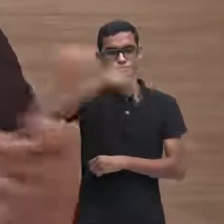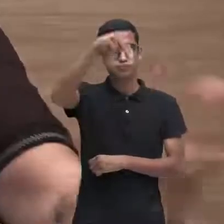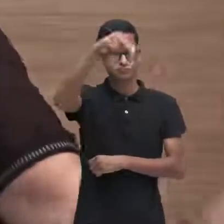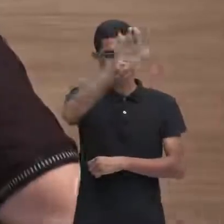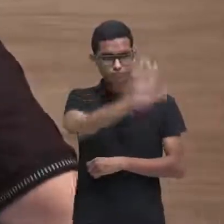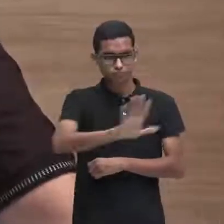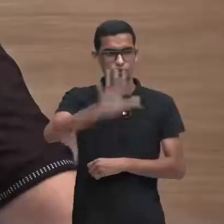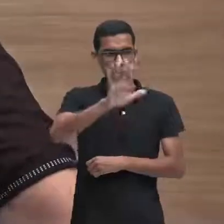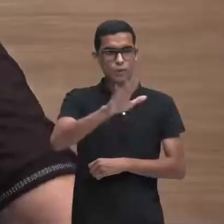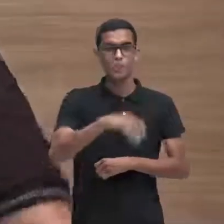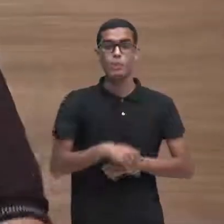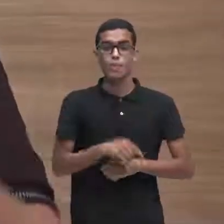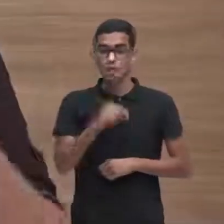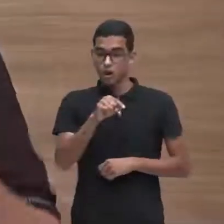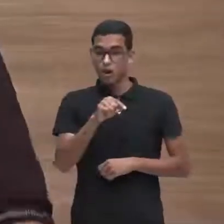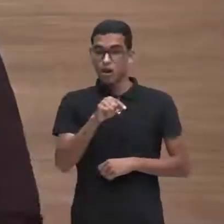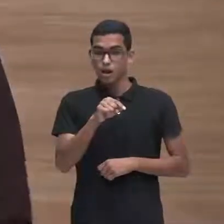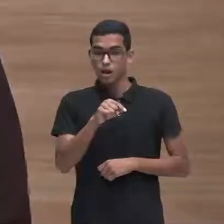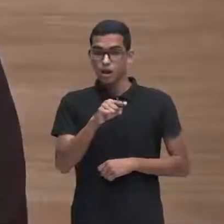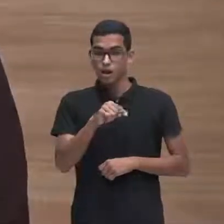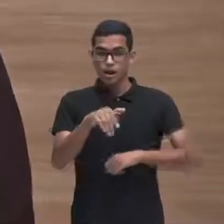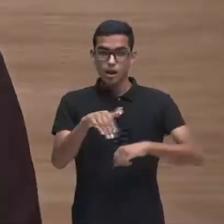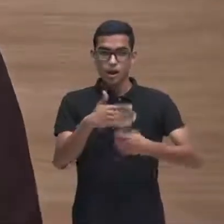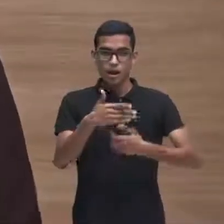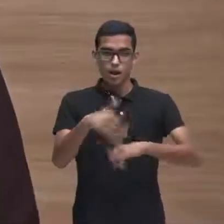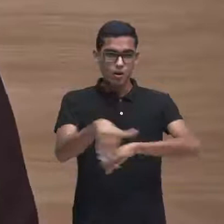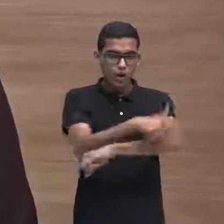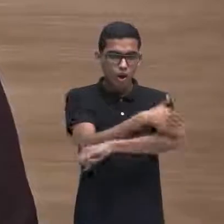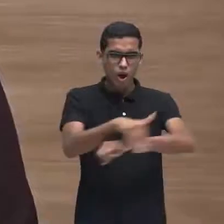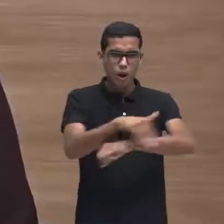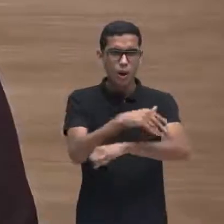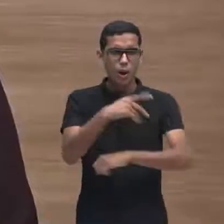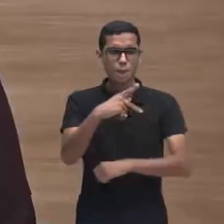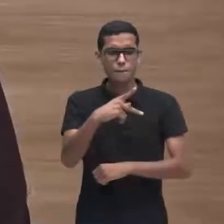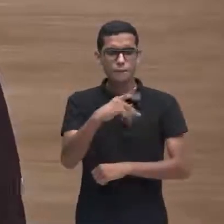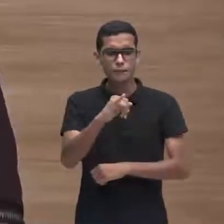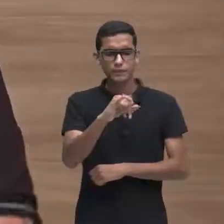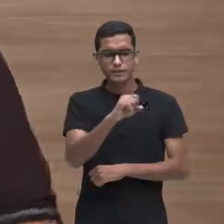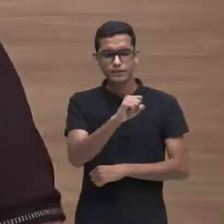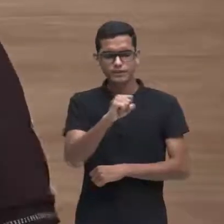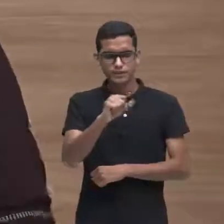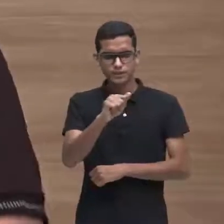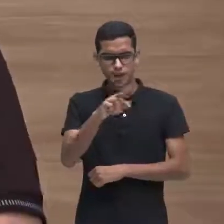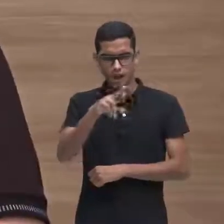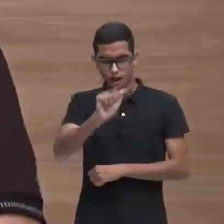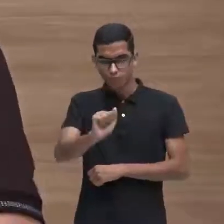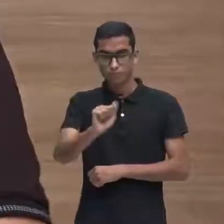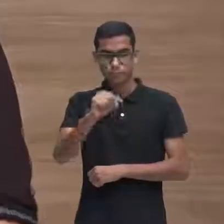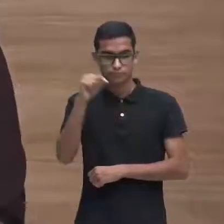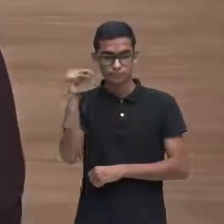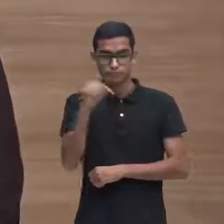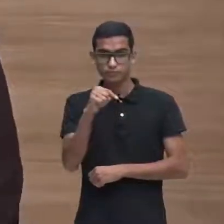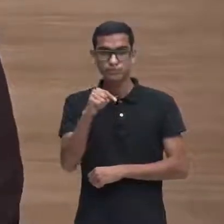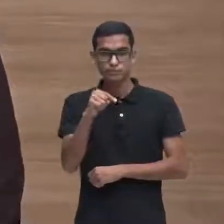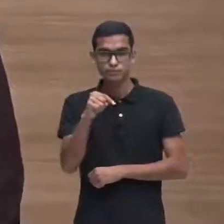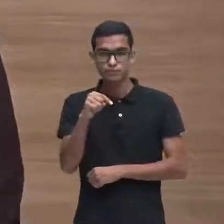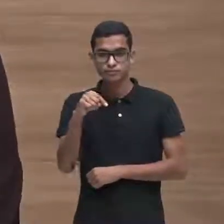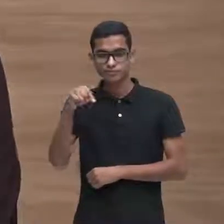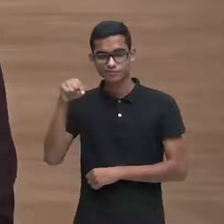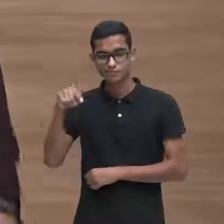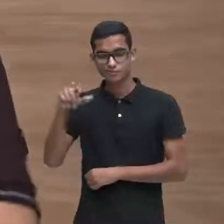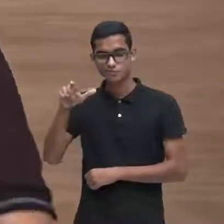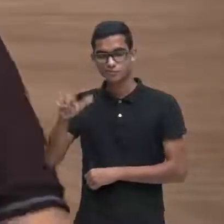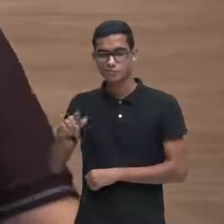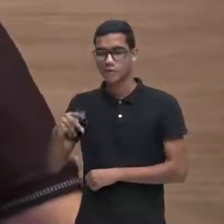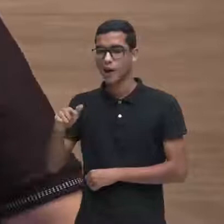elas são o asfalto chama-se Pissarra não é? Paulo começa a ser chamado de